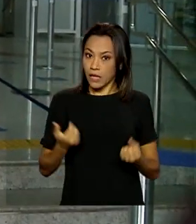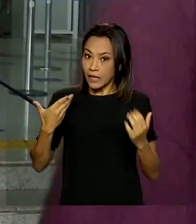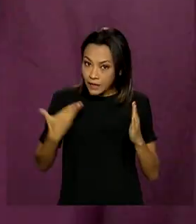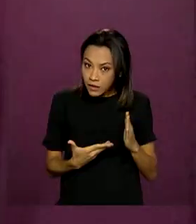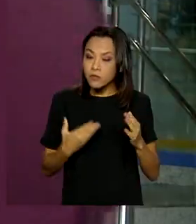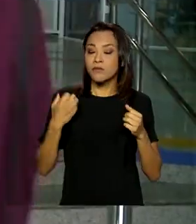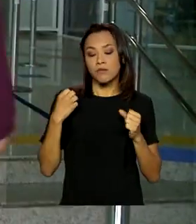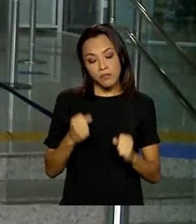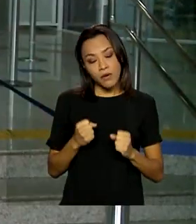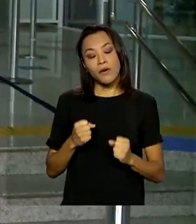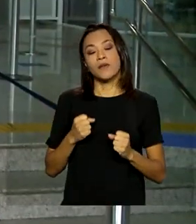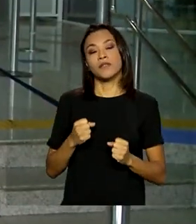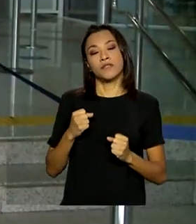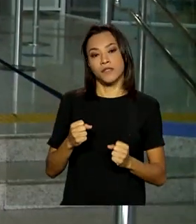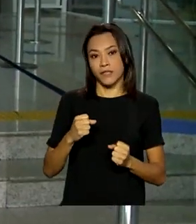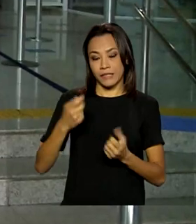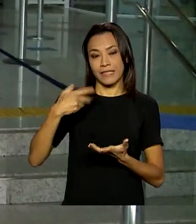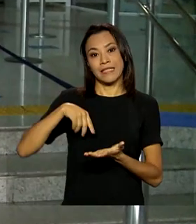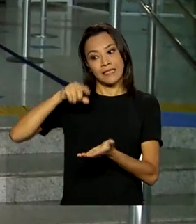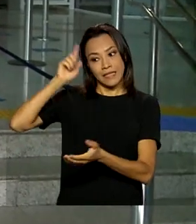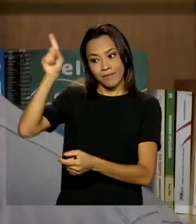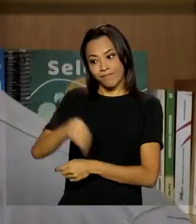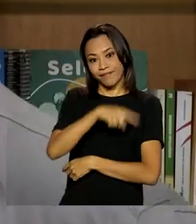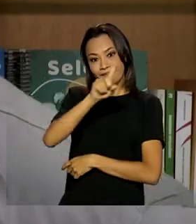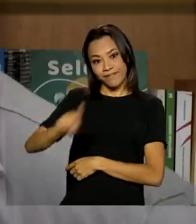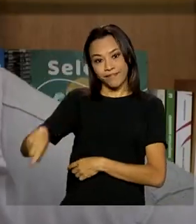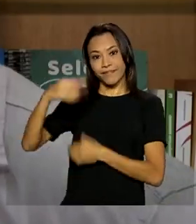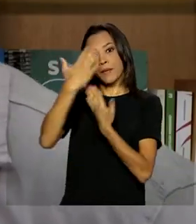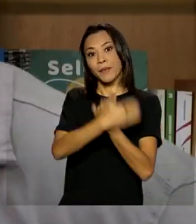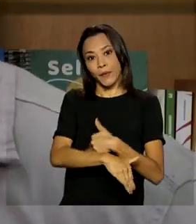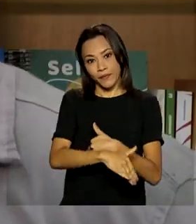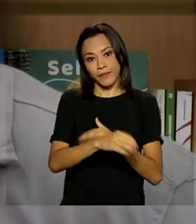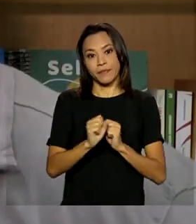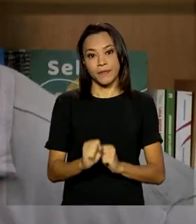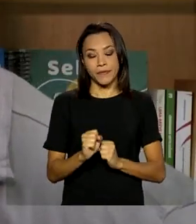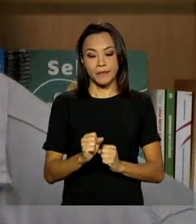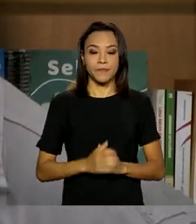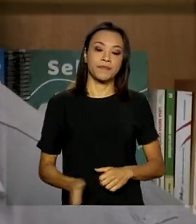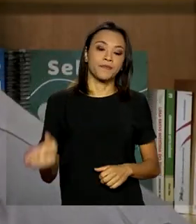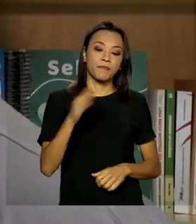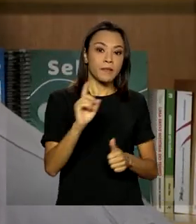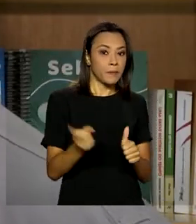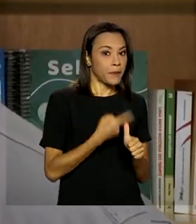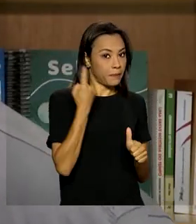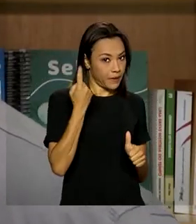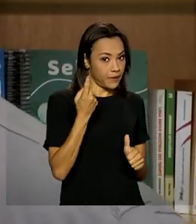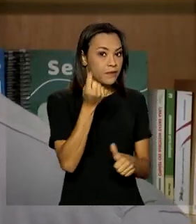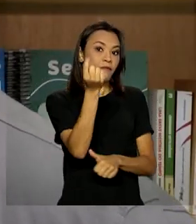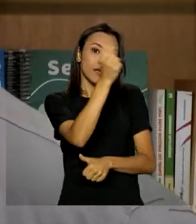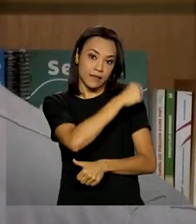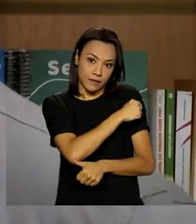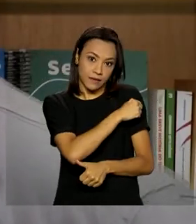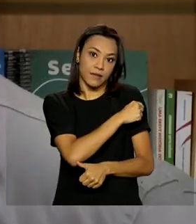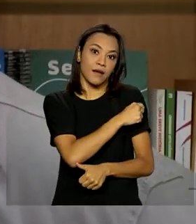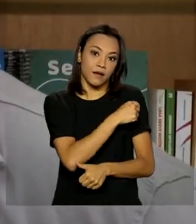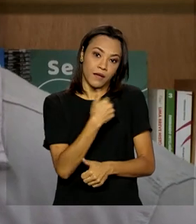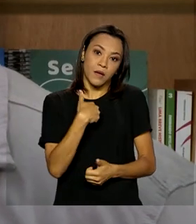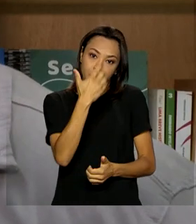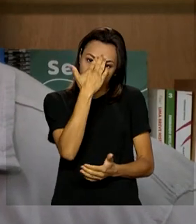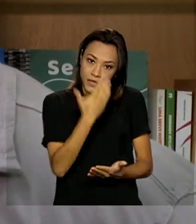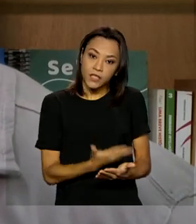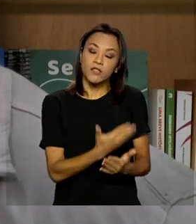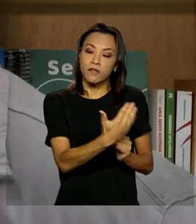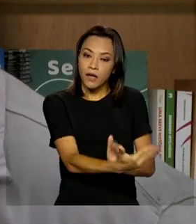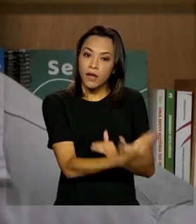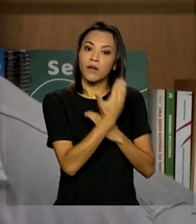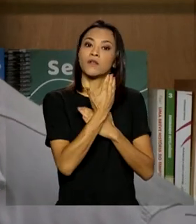impedido de realizar a prova ou ser eliminado. Fazer o básico, primeiro se vacinar, que eu acredito que a vacina vai